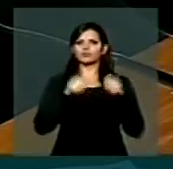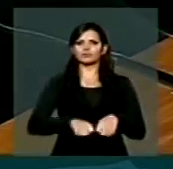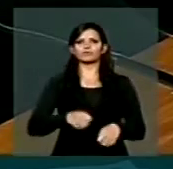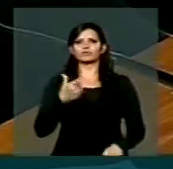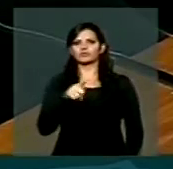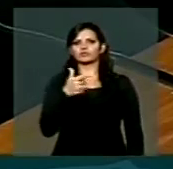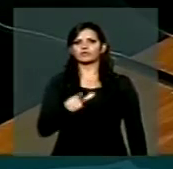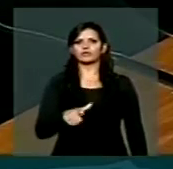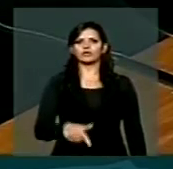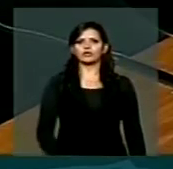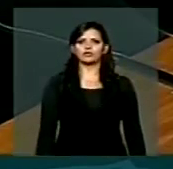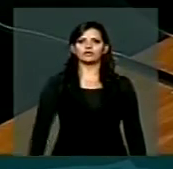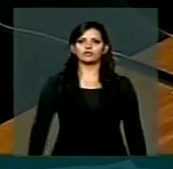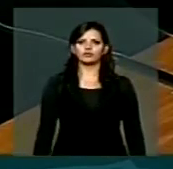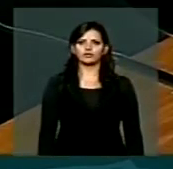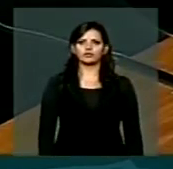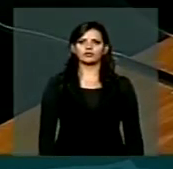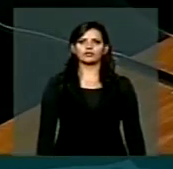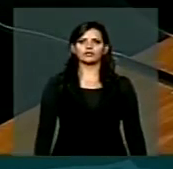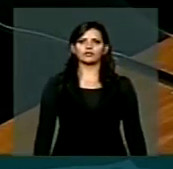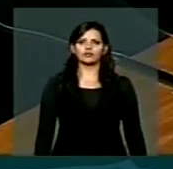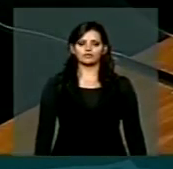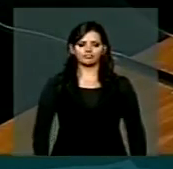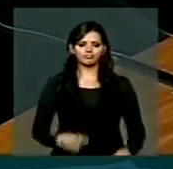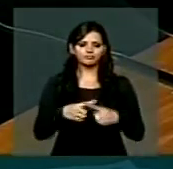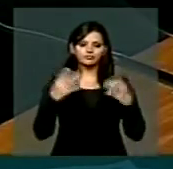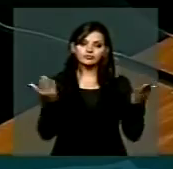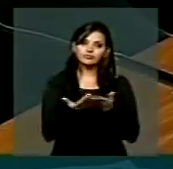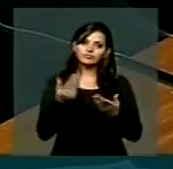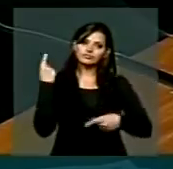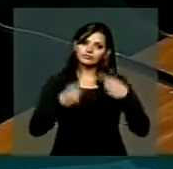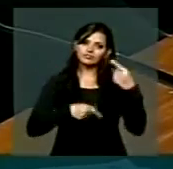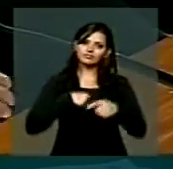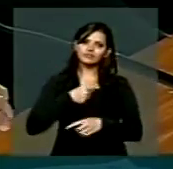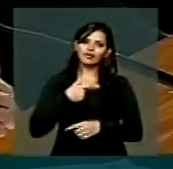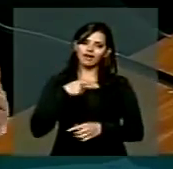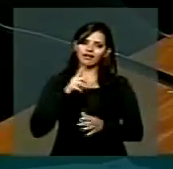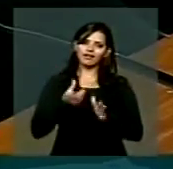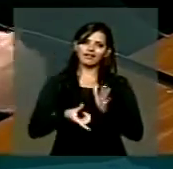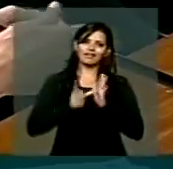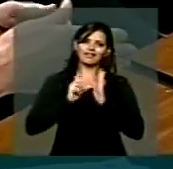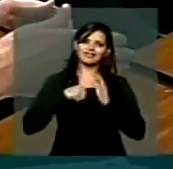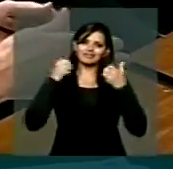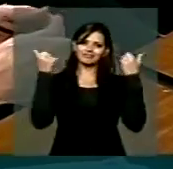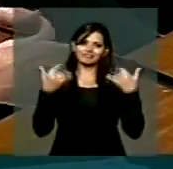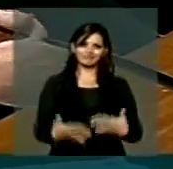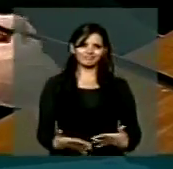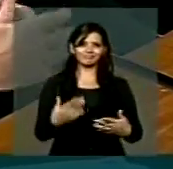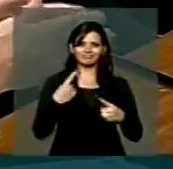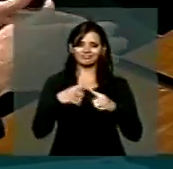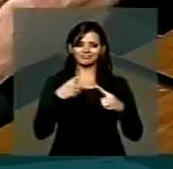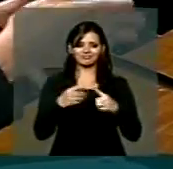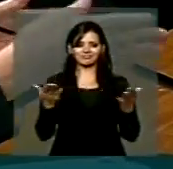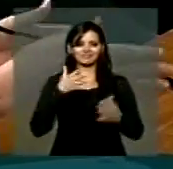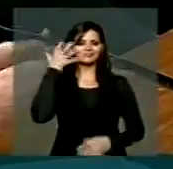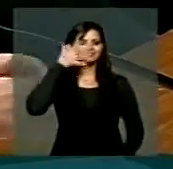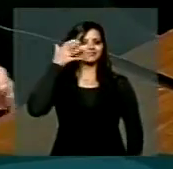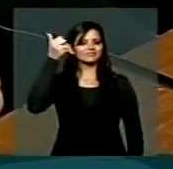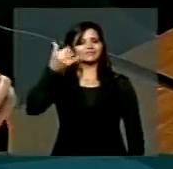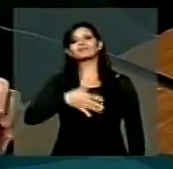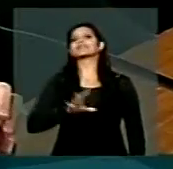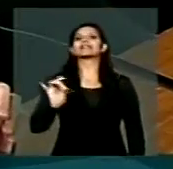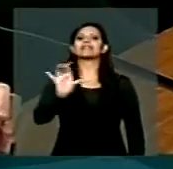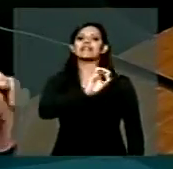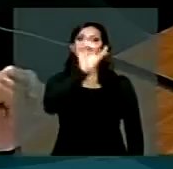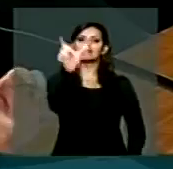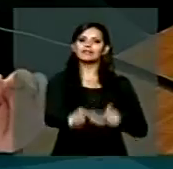mas o meu colega deputado Otávio Leite já adiantou bastante e até mesmo a exposição de cada um de